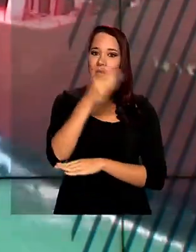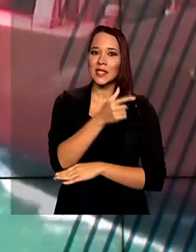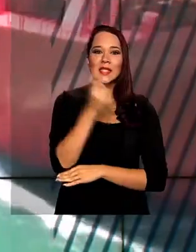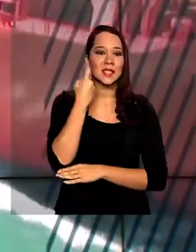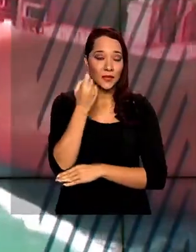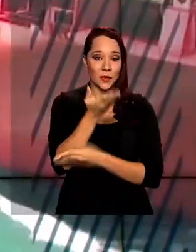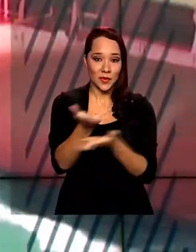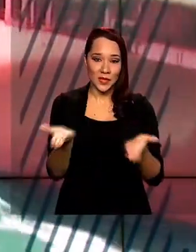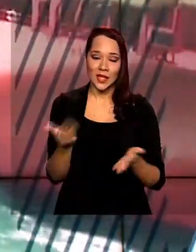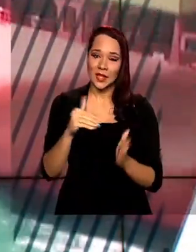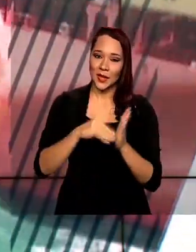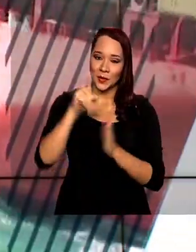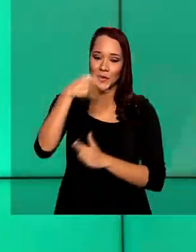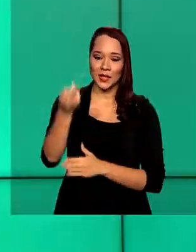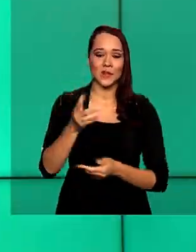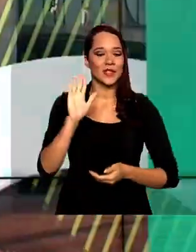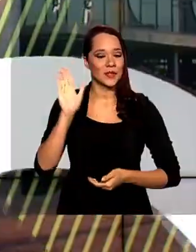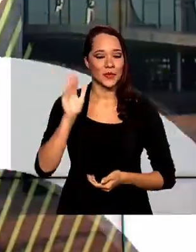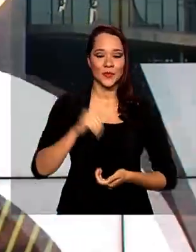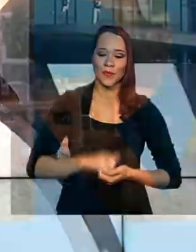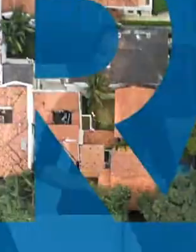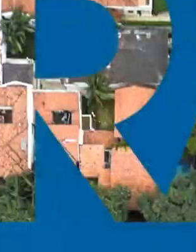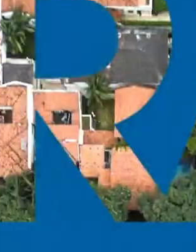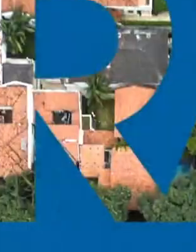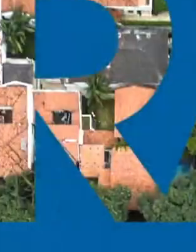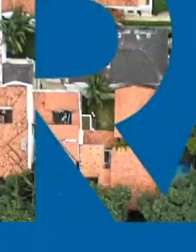sexta-feira para você e até a próxima. Tchau, tchau.